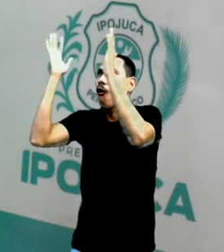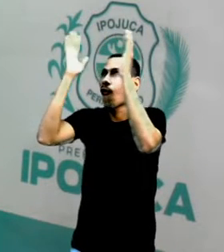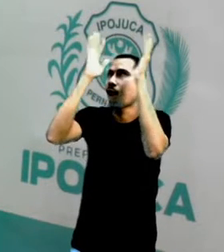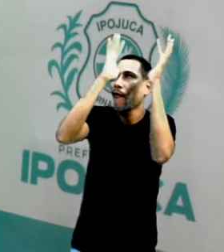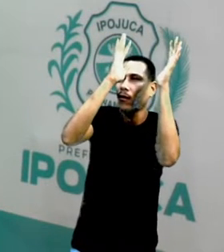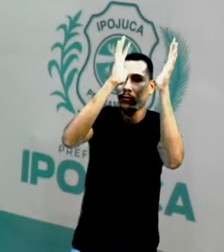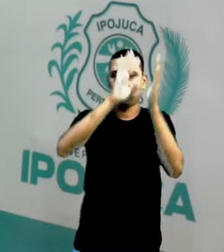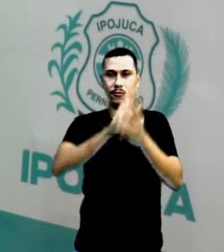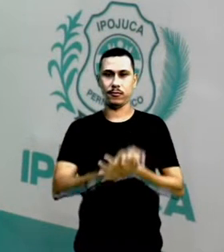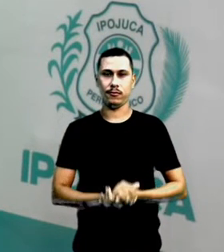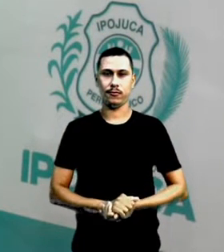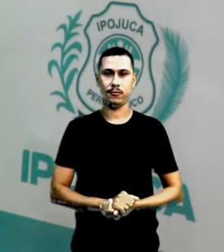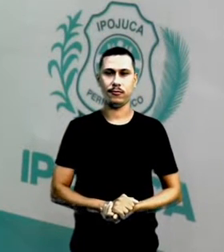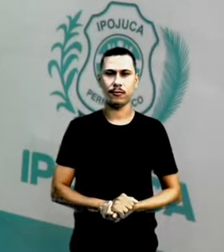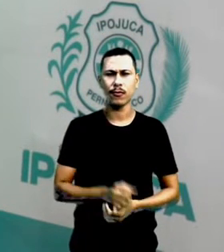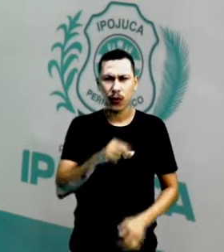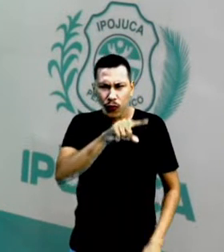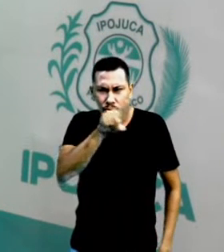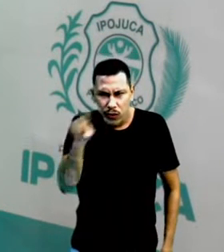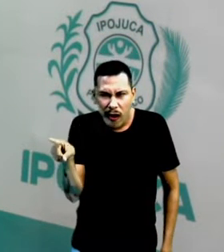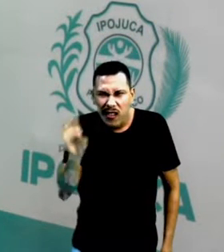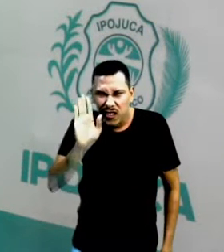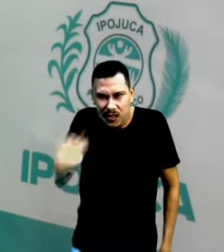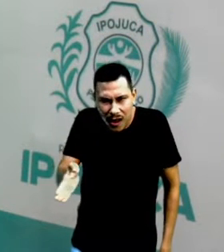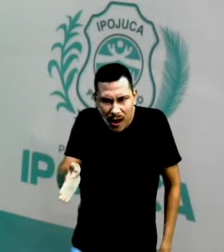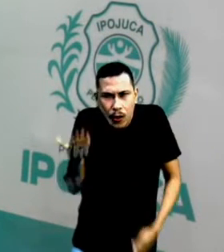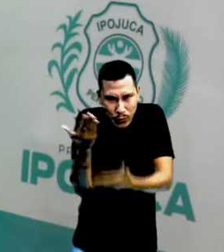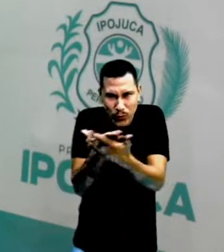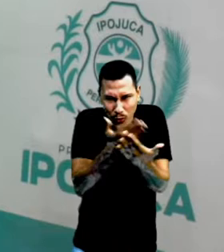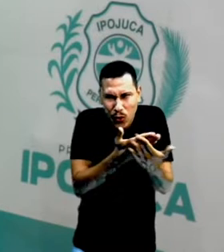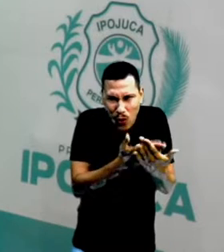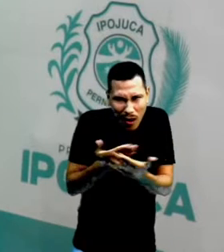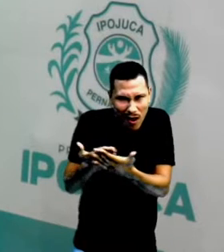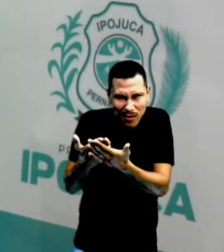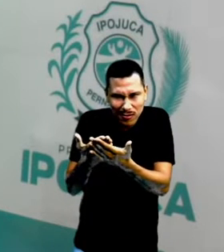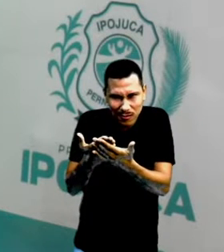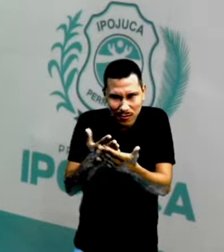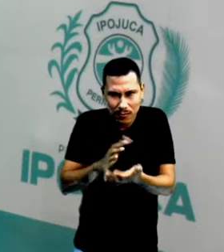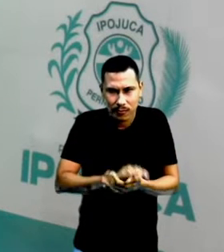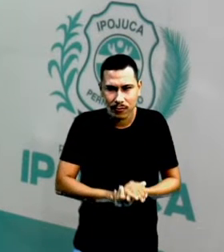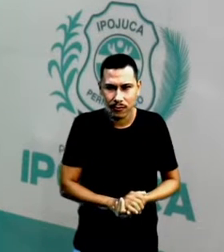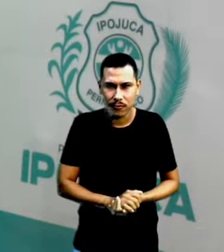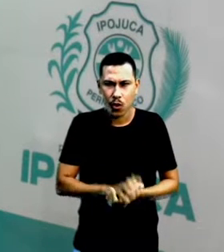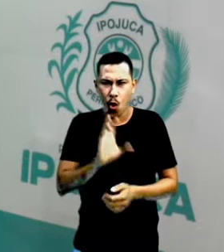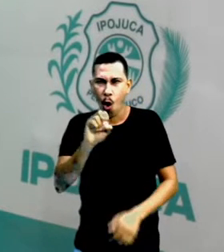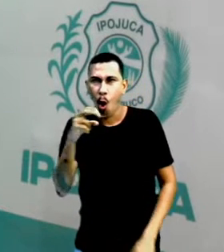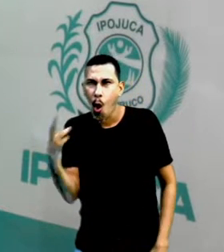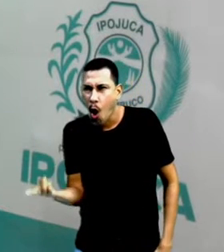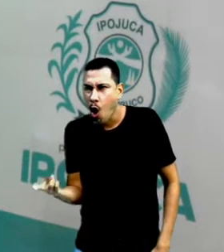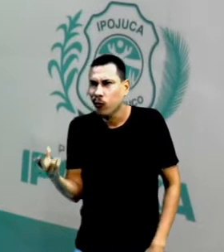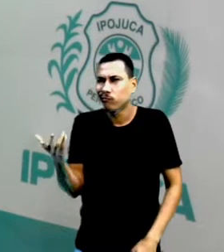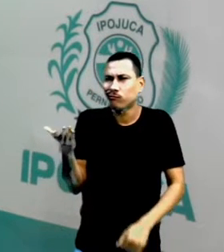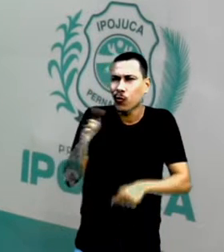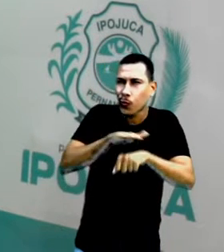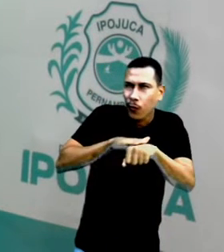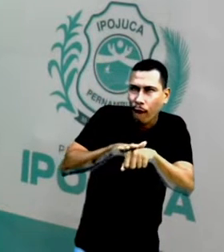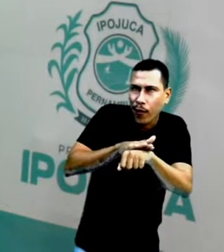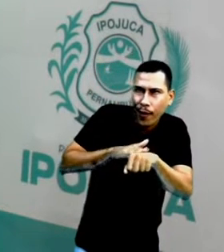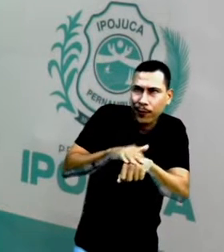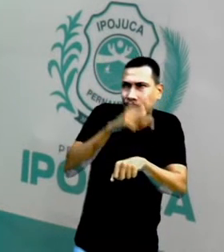céu. Vocês já ouviram falar ou alguém já comentou